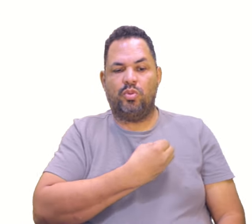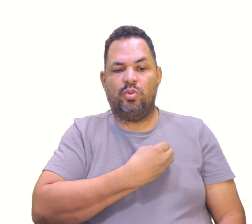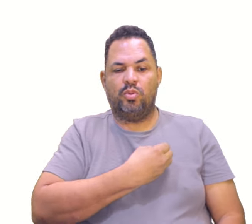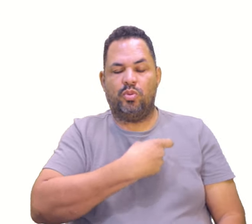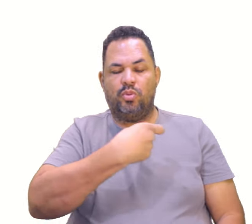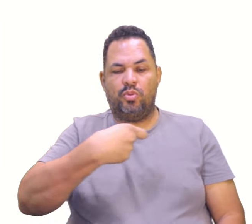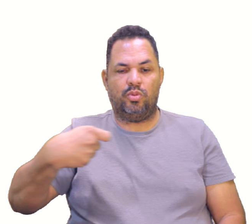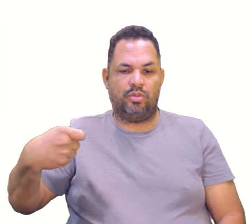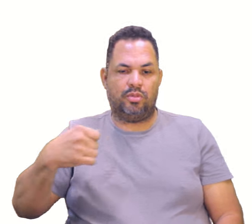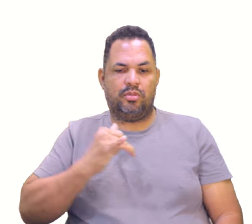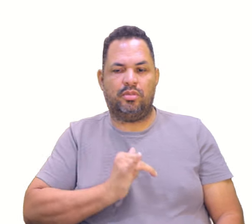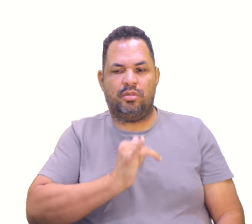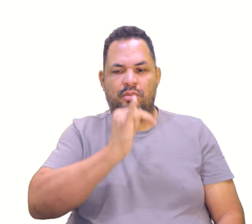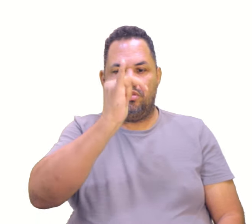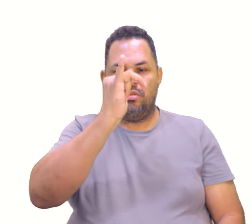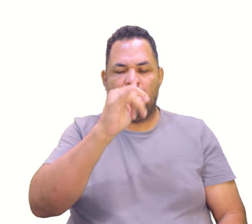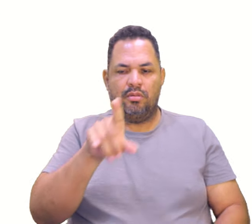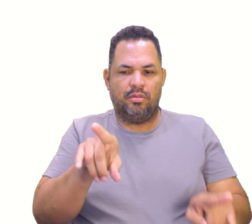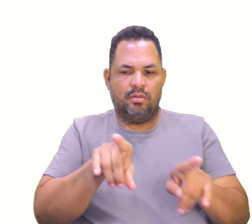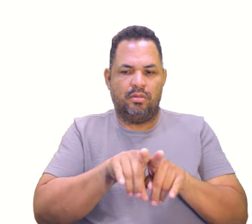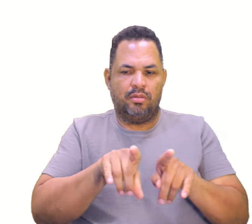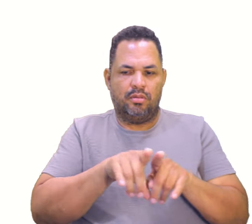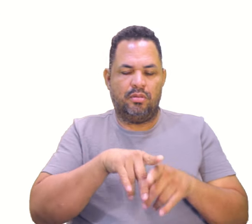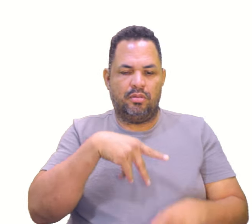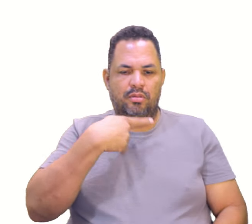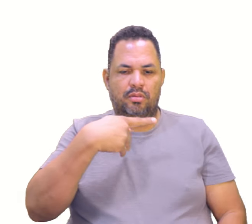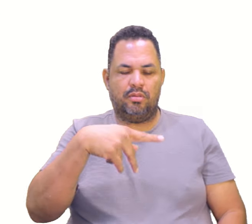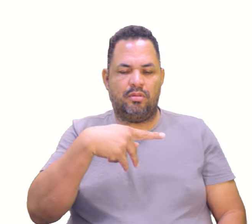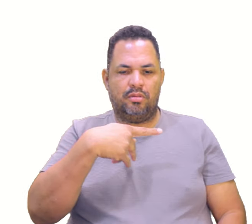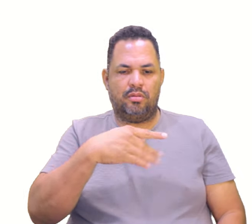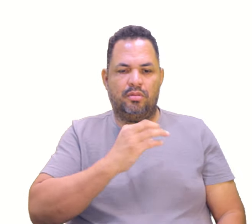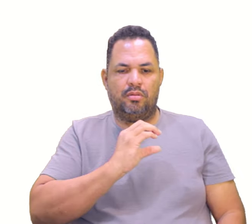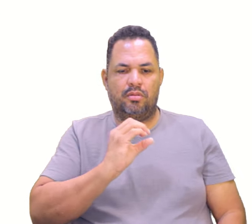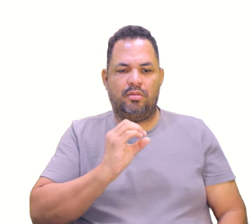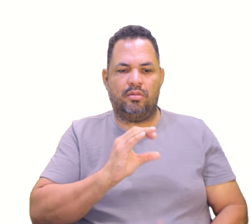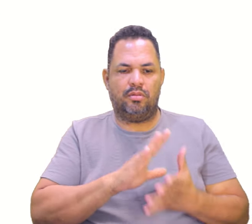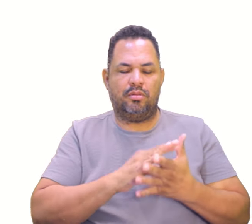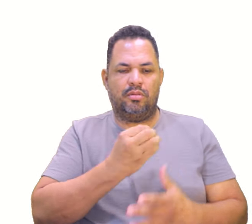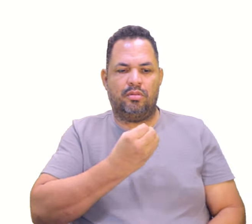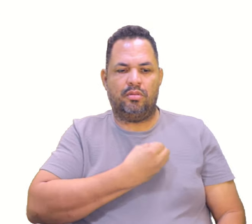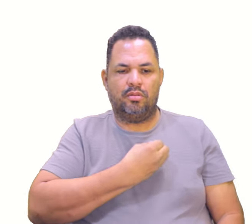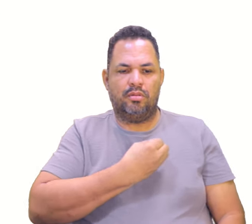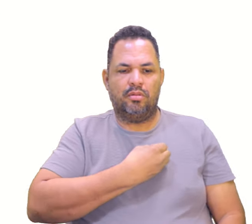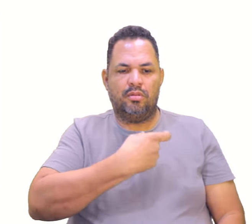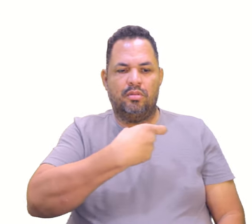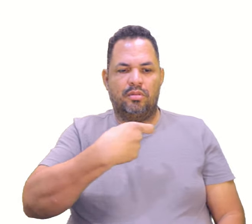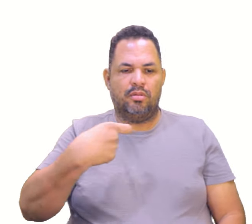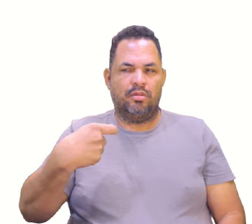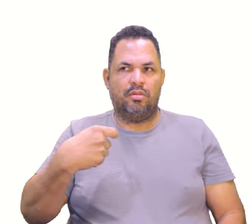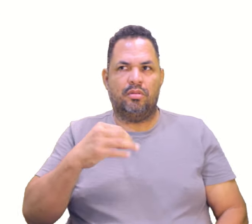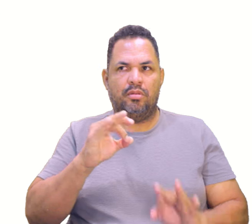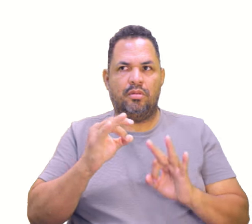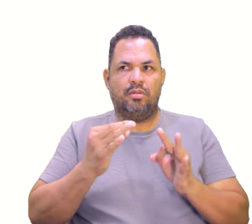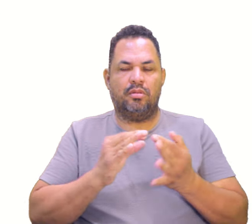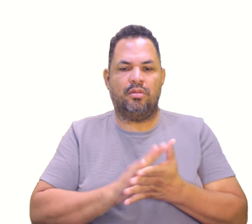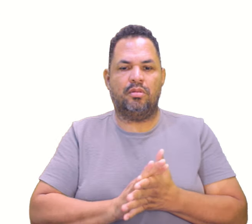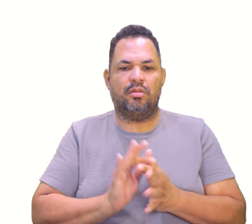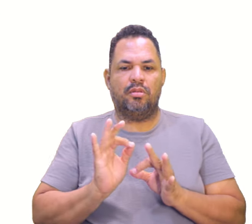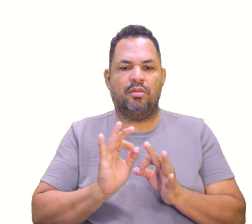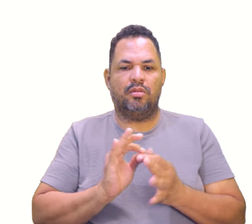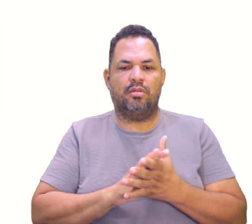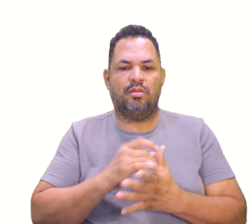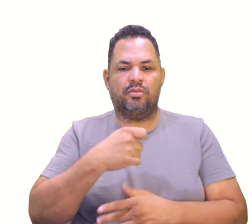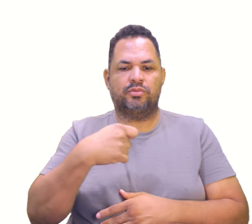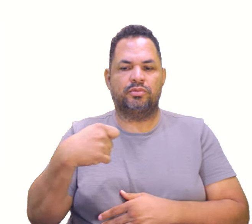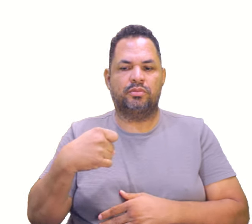e valores no eixo Y. No par ordenado, o primeiro número é o do eixo das abcissas, é o eixo